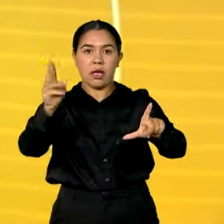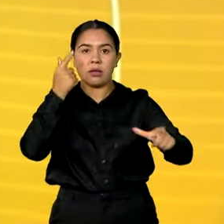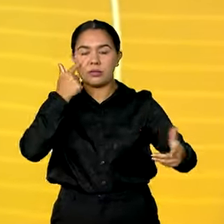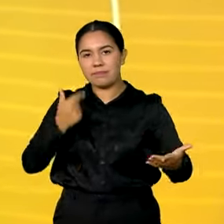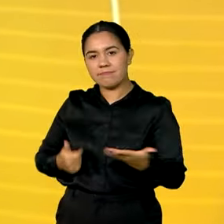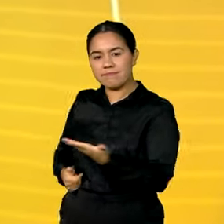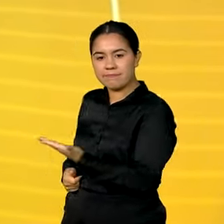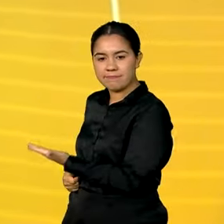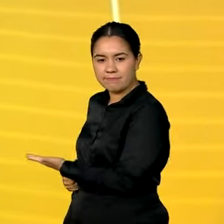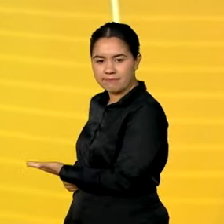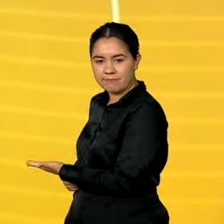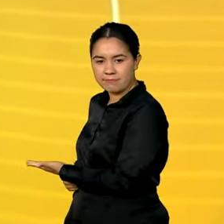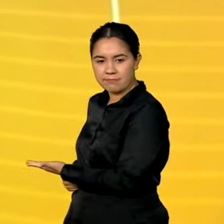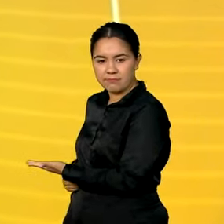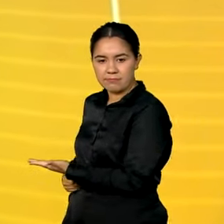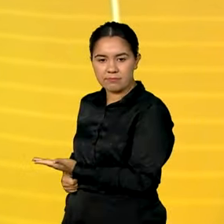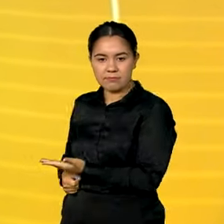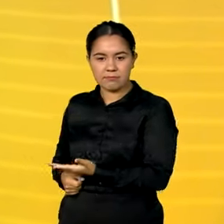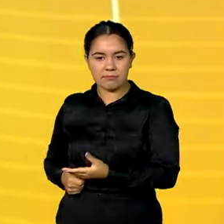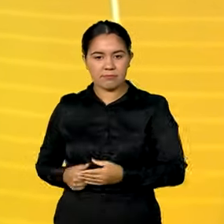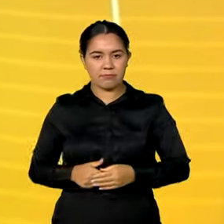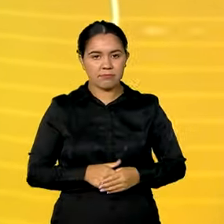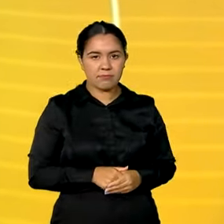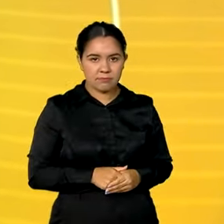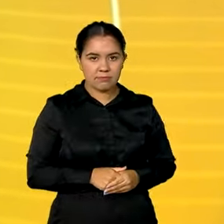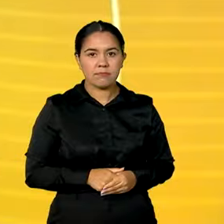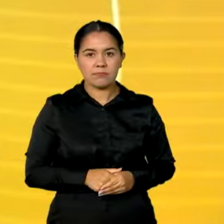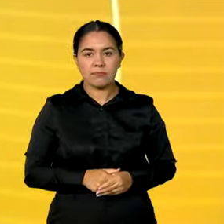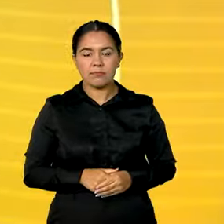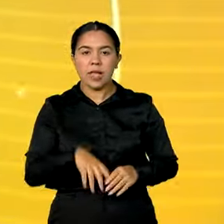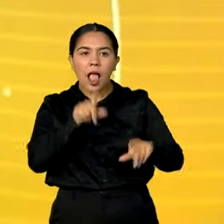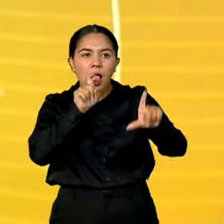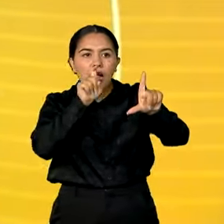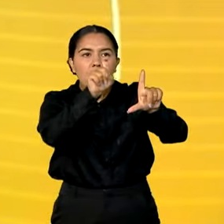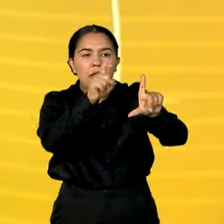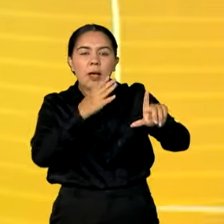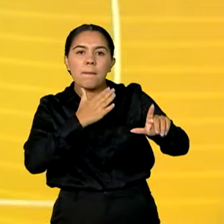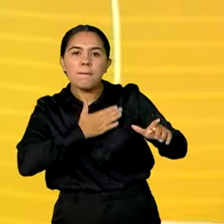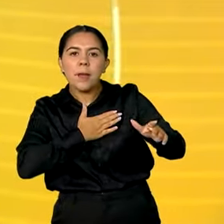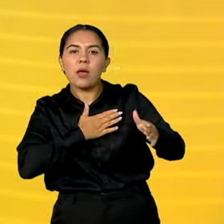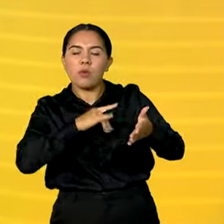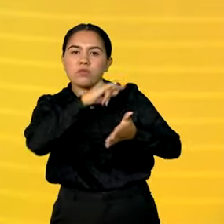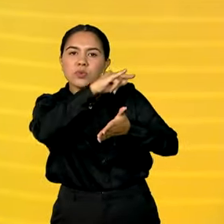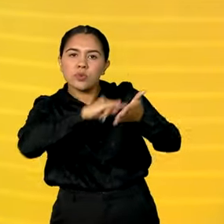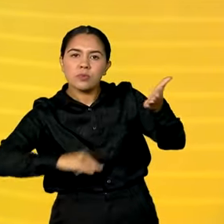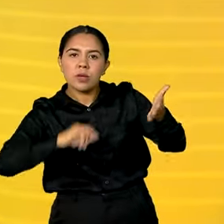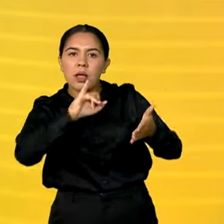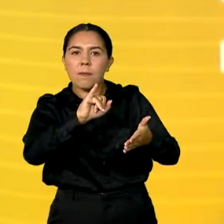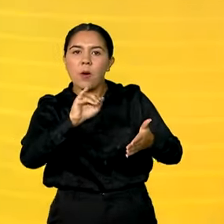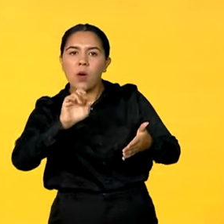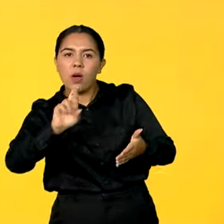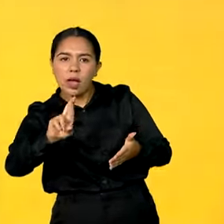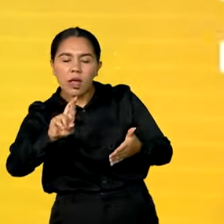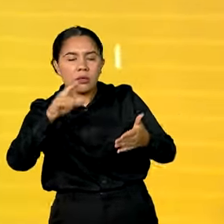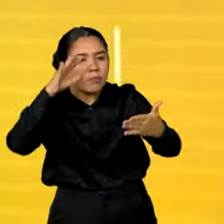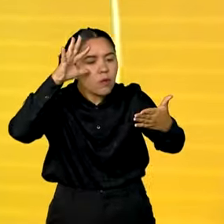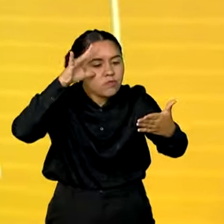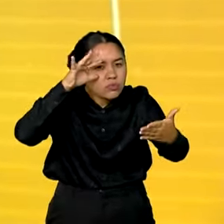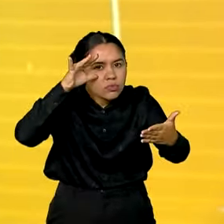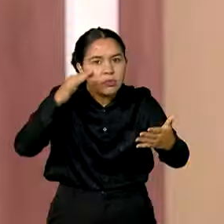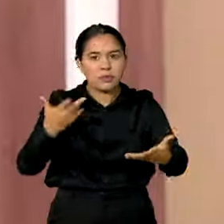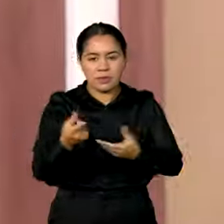Receita na internet, clicar em meu imposto de renda e em seguida clicar em consultar a